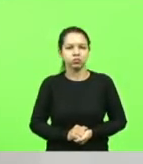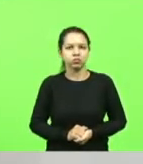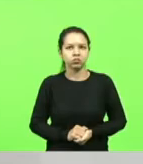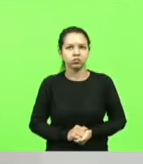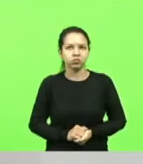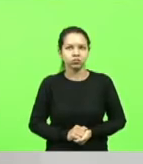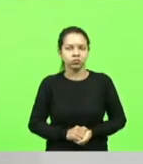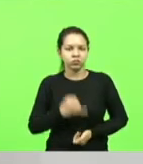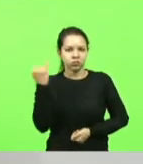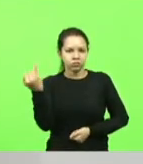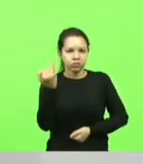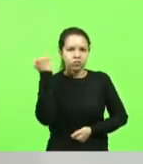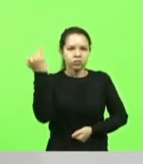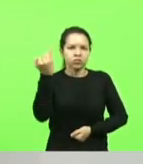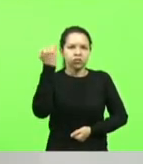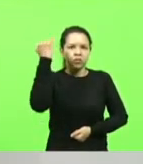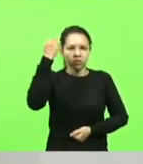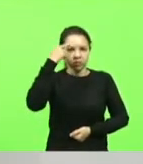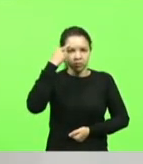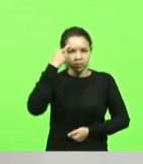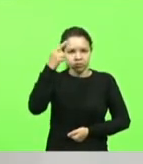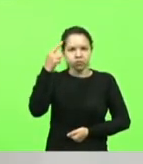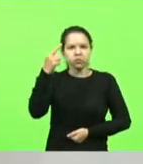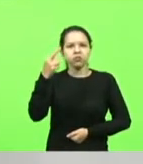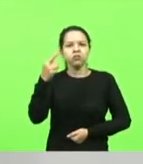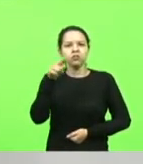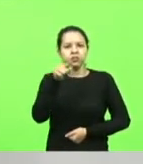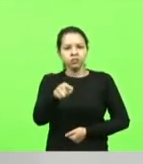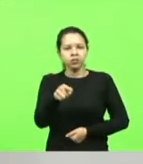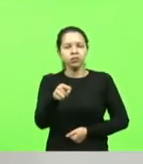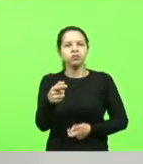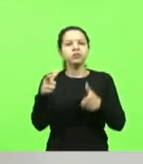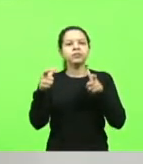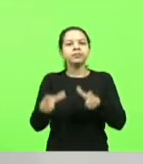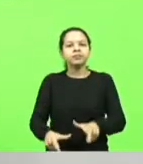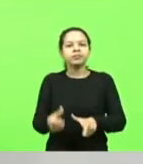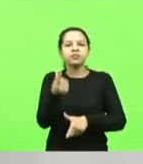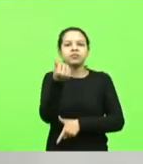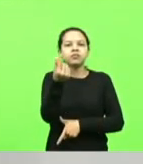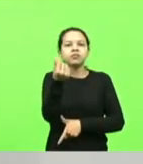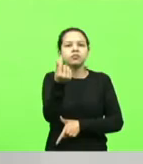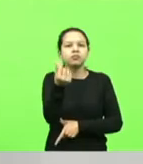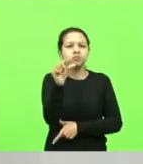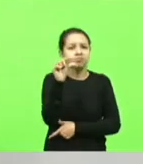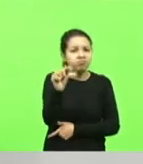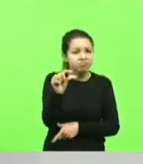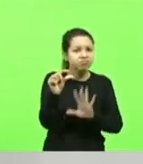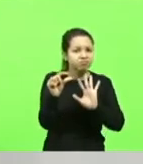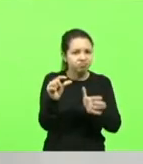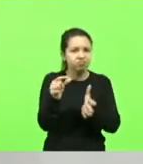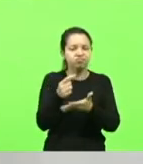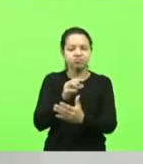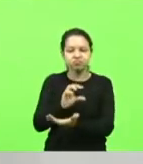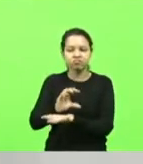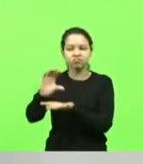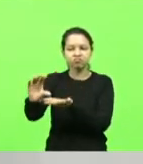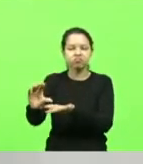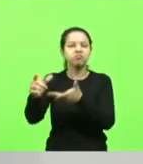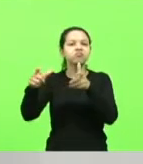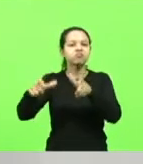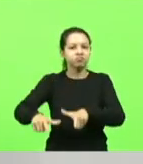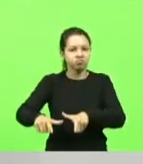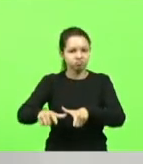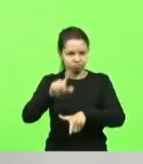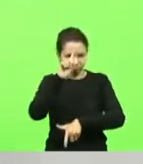muito importante, tentem se lembrar disso. Onde você coloca o seu dinheiro, que já não é muito. foi mandado você